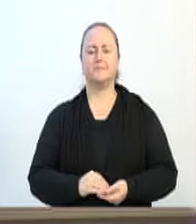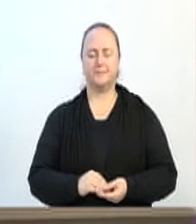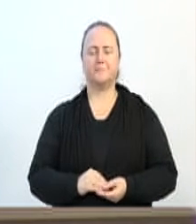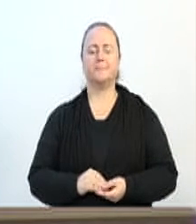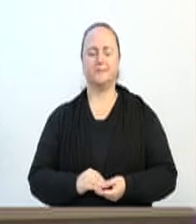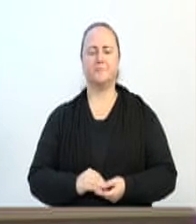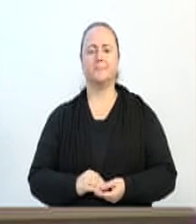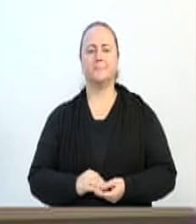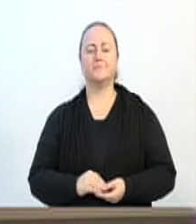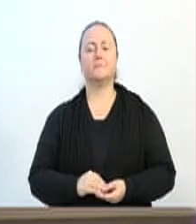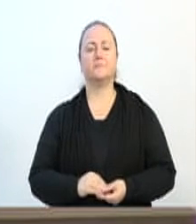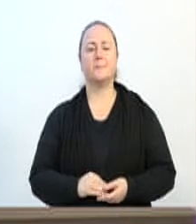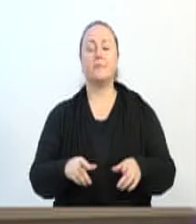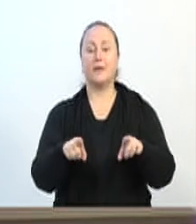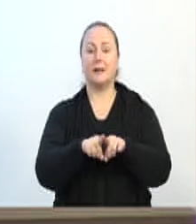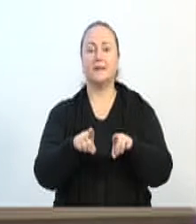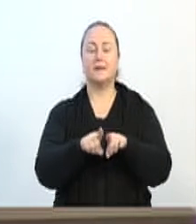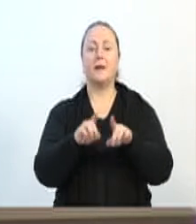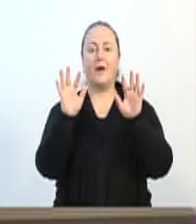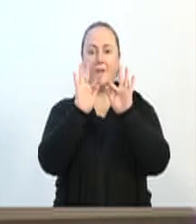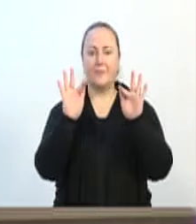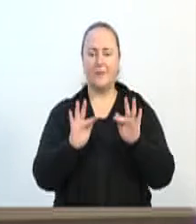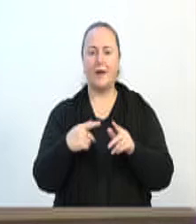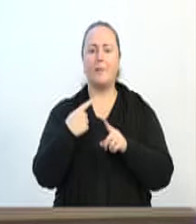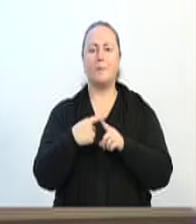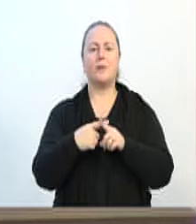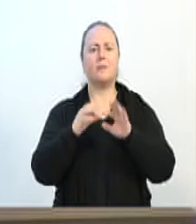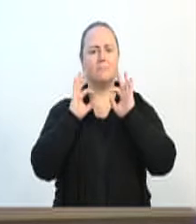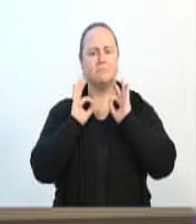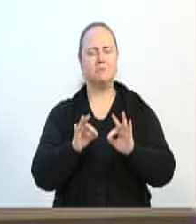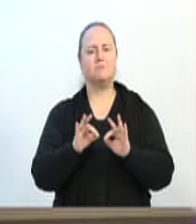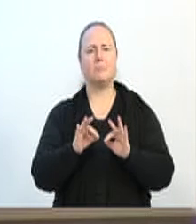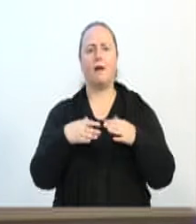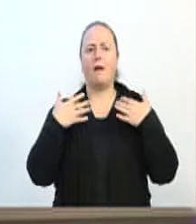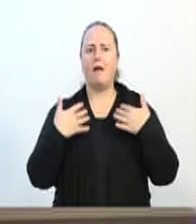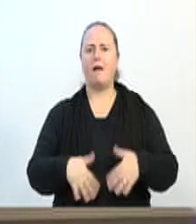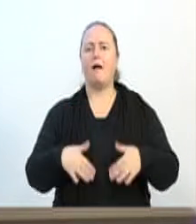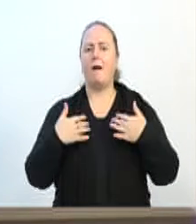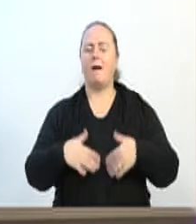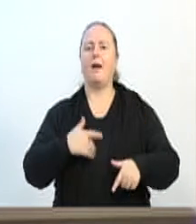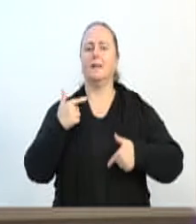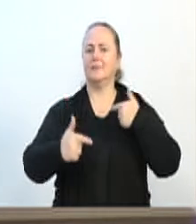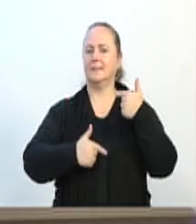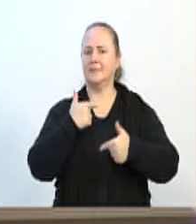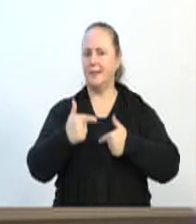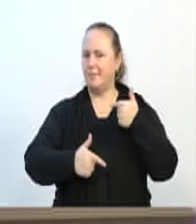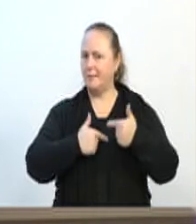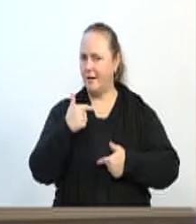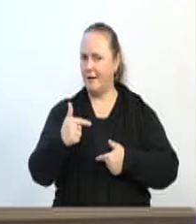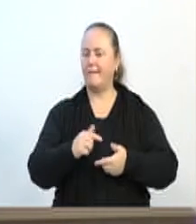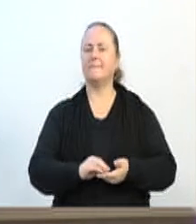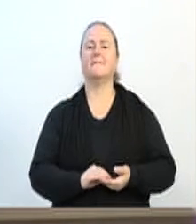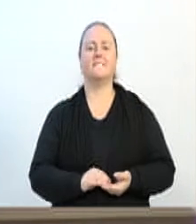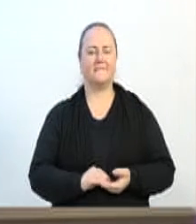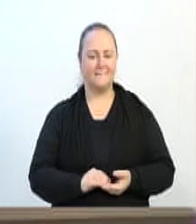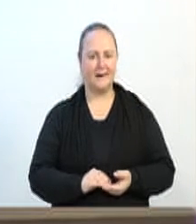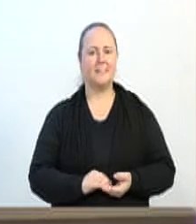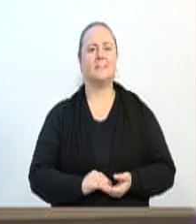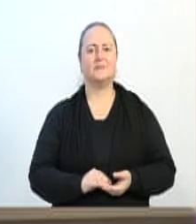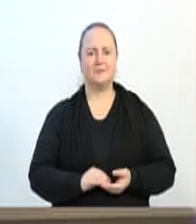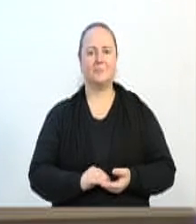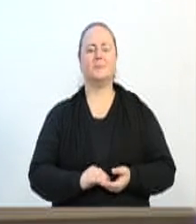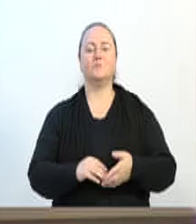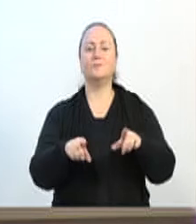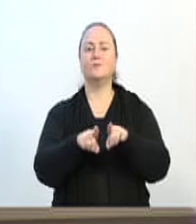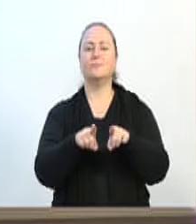de contas do mandato. E eu fico feliz porque, de fato, foi feito muita coisa. Foi feito muita coisa. E uma das coisas que eu me sinto